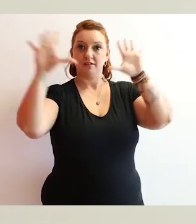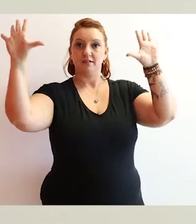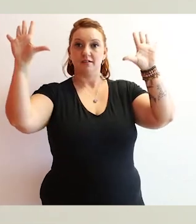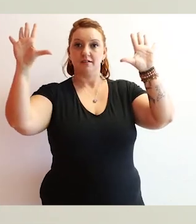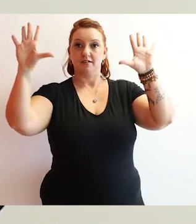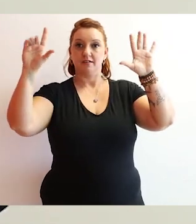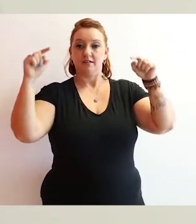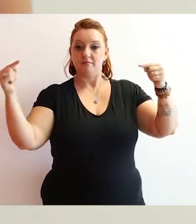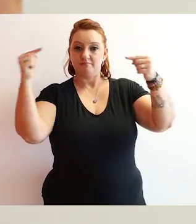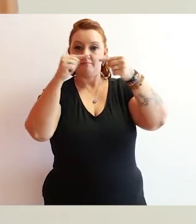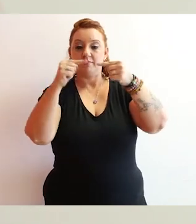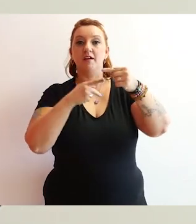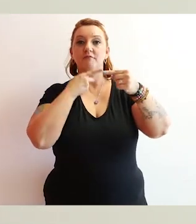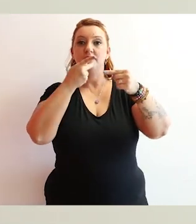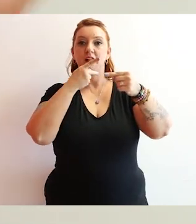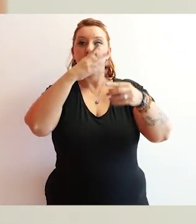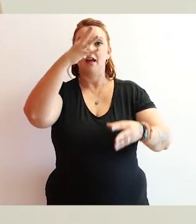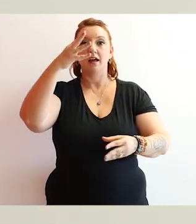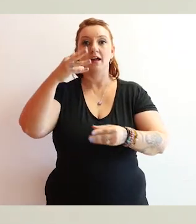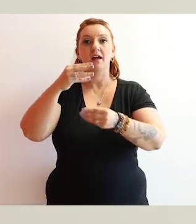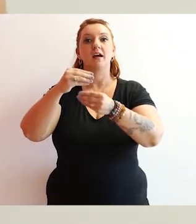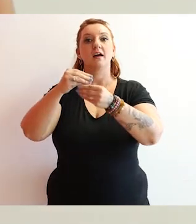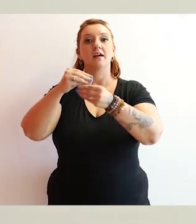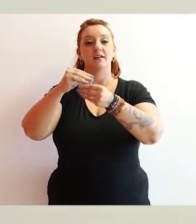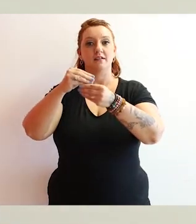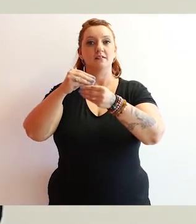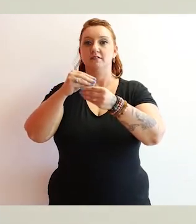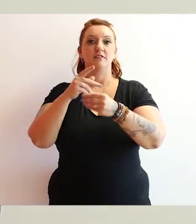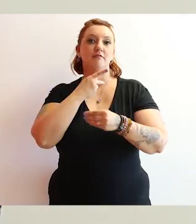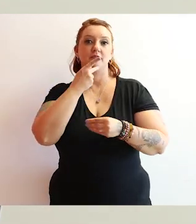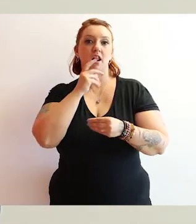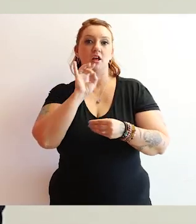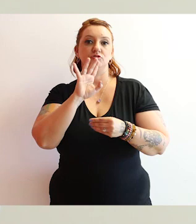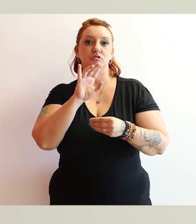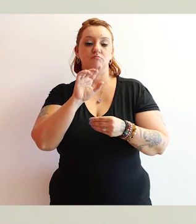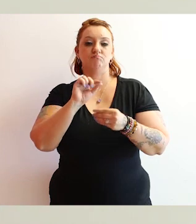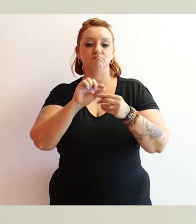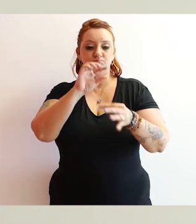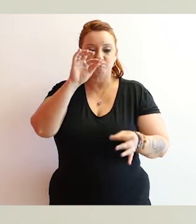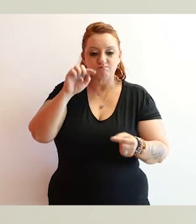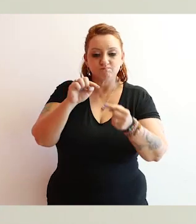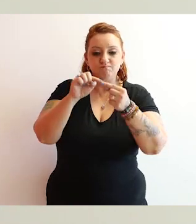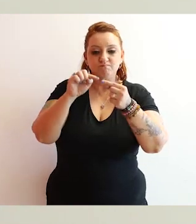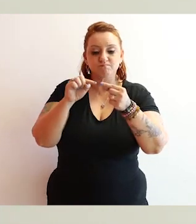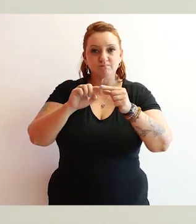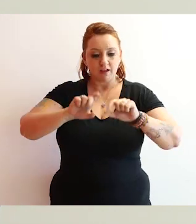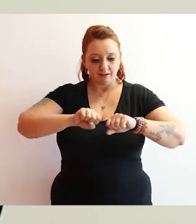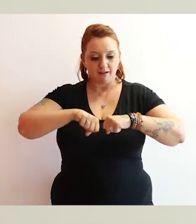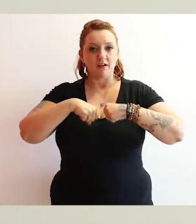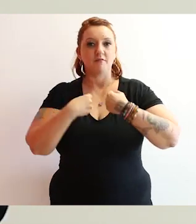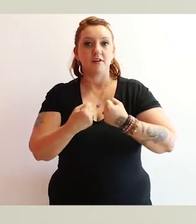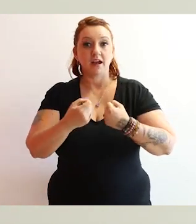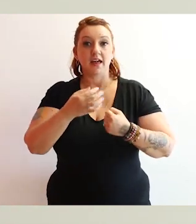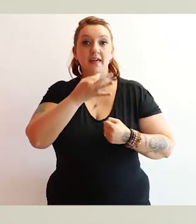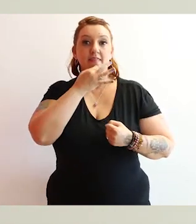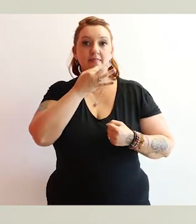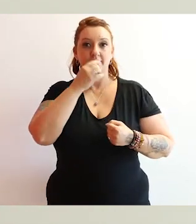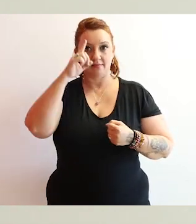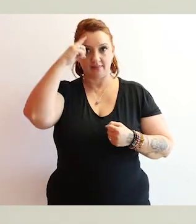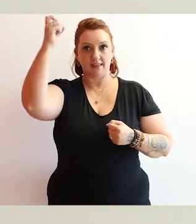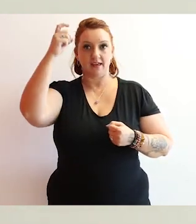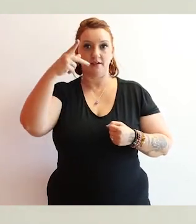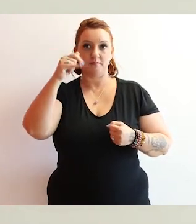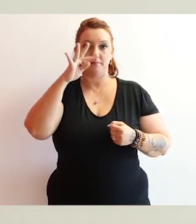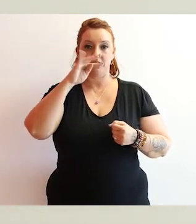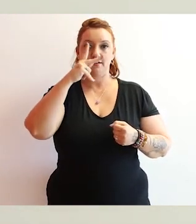estar absolutamente dizendo o que eu digo, mas sincronizado e reforçando o que eu falo no meu pitch. Se eu tenho isso com clareza,